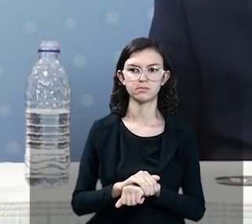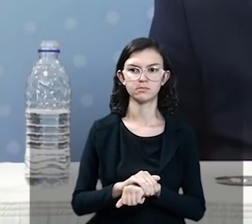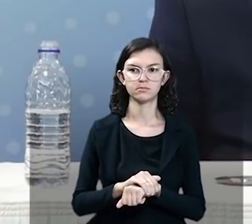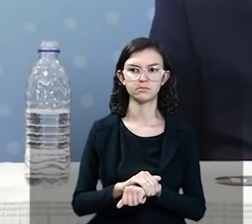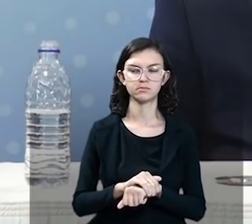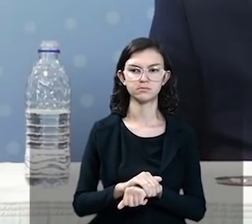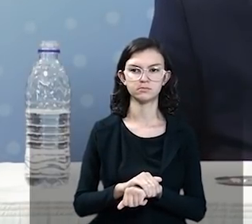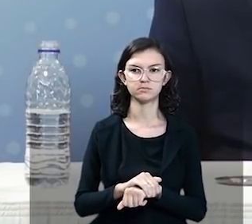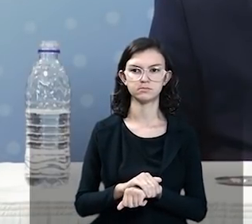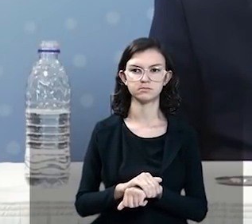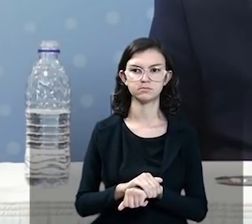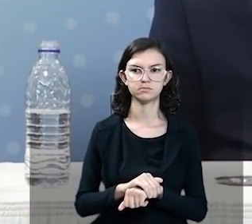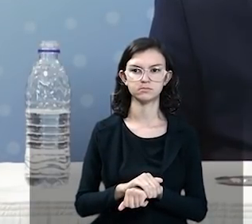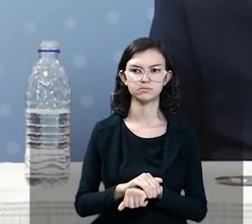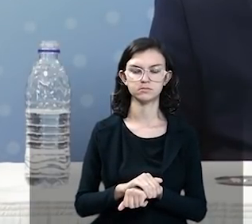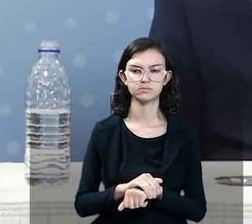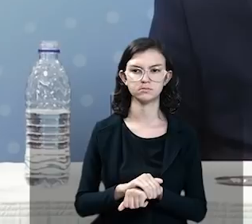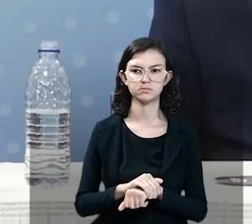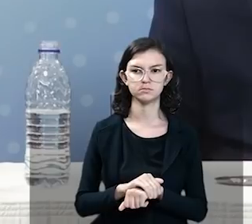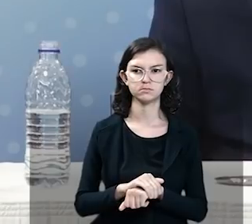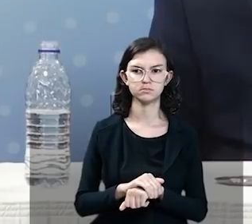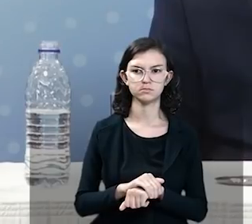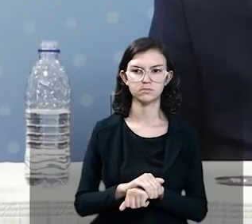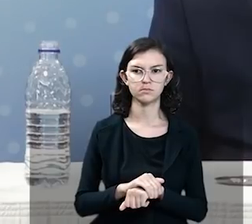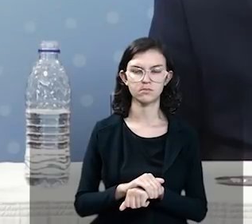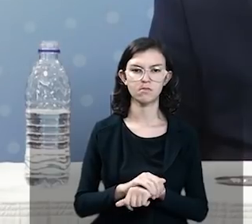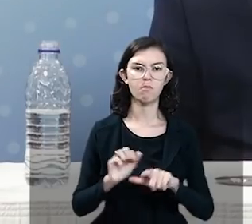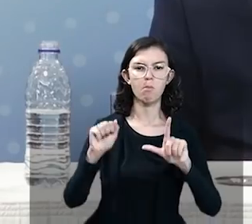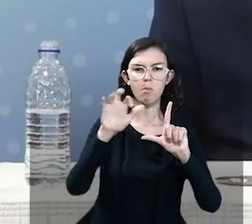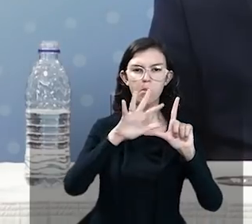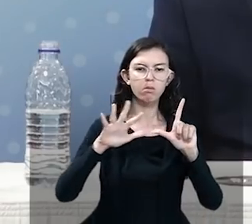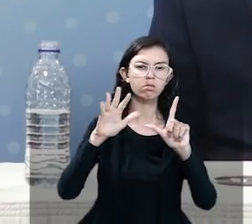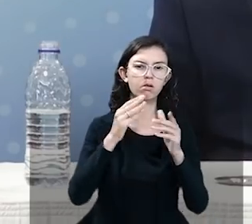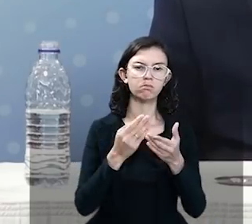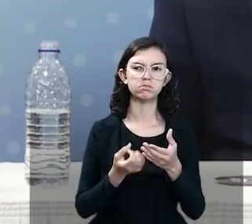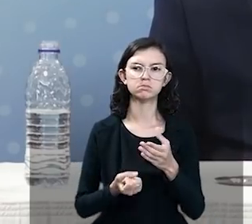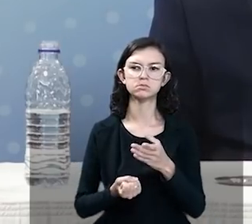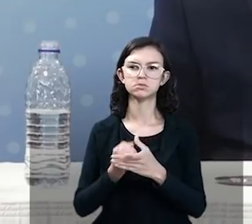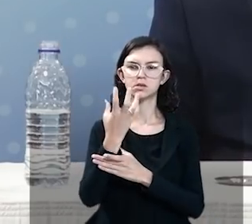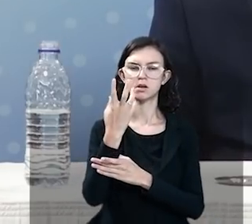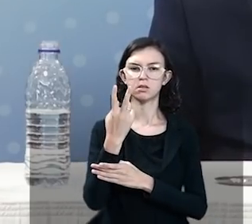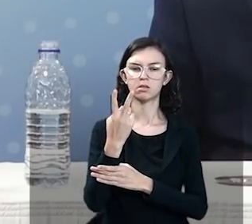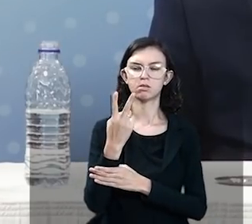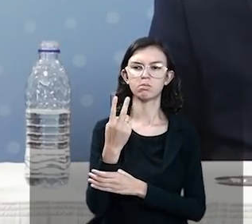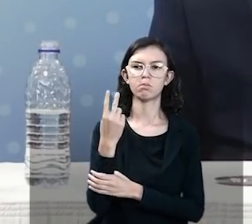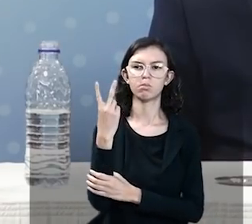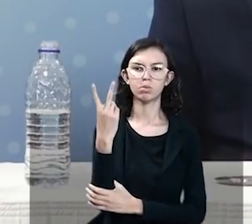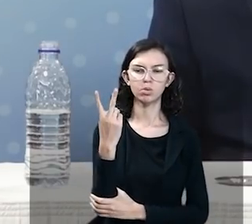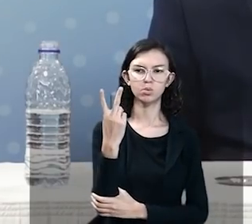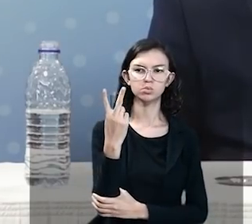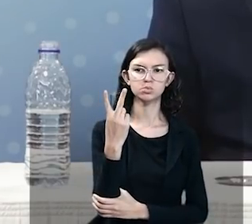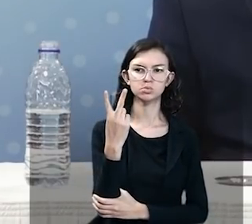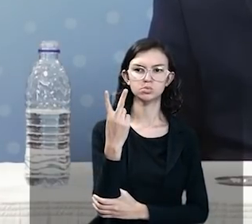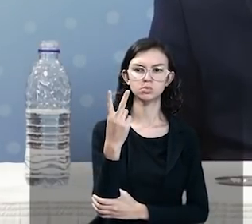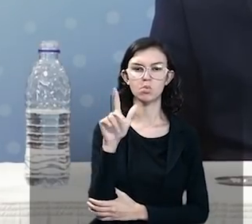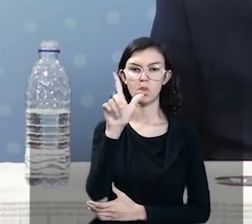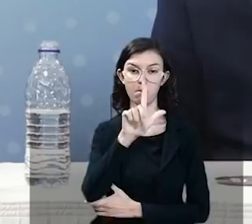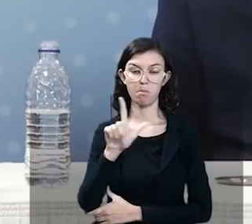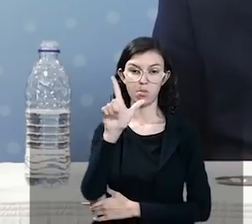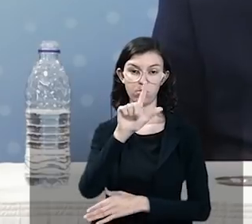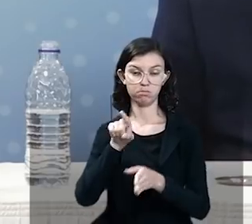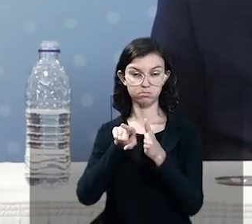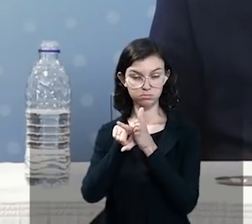foi um portal elaborado por dois laboratórios de